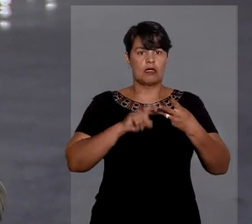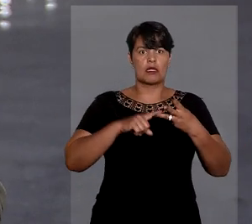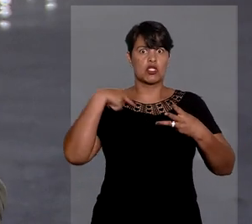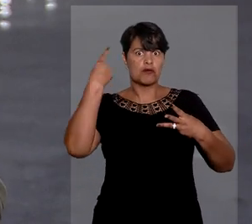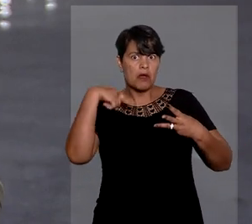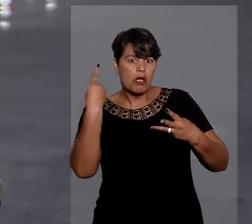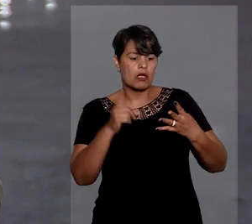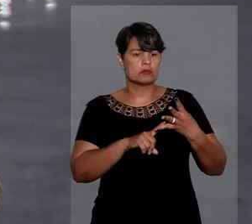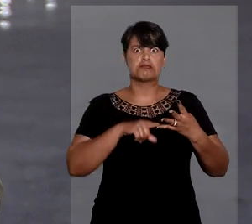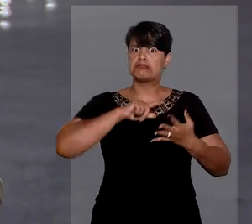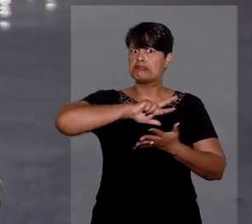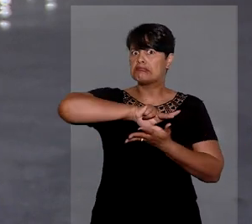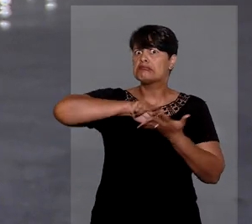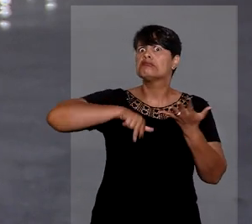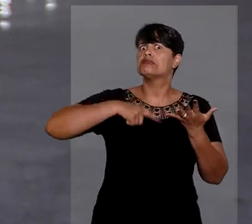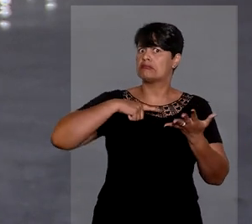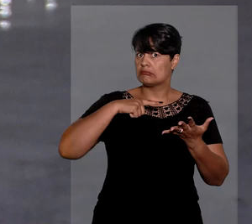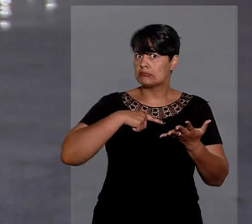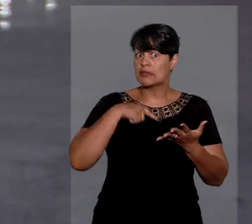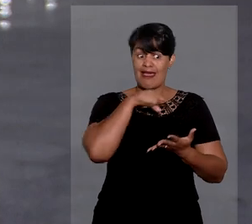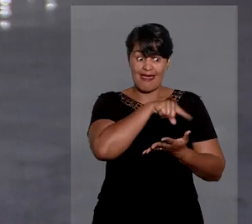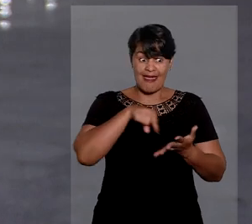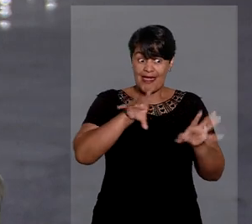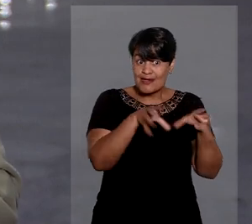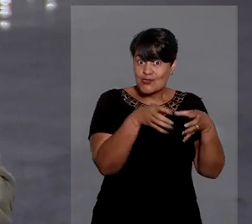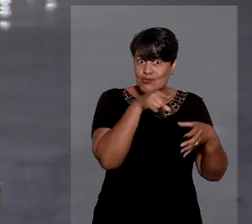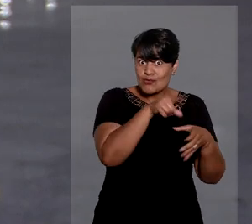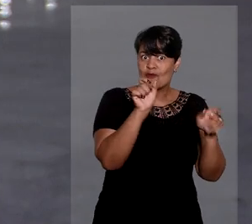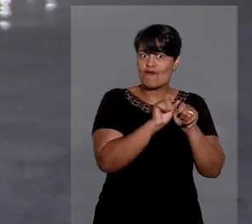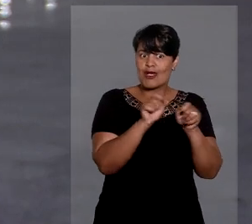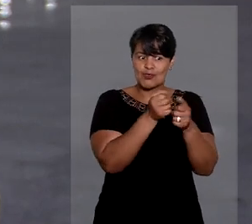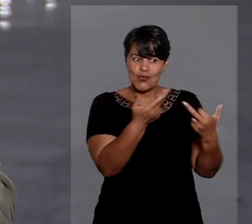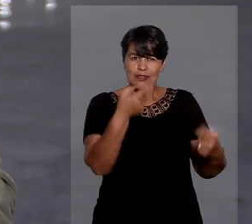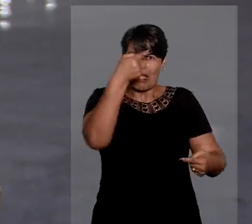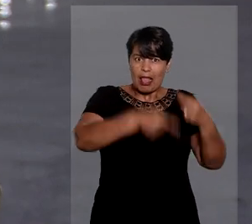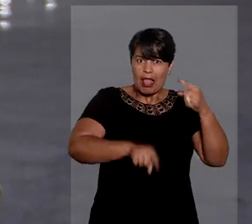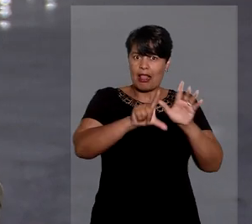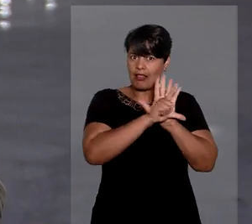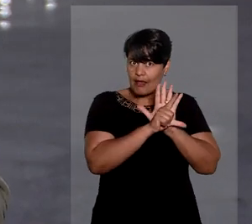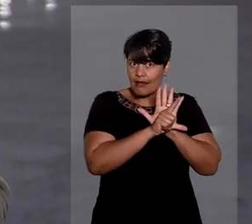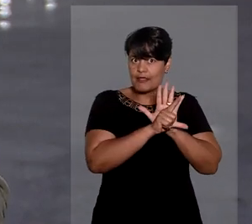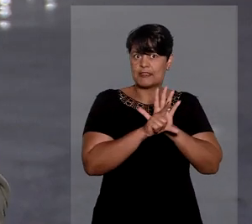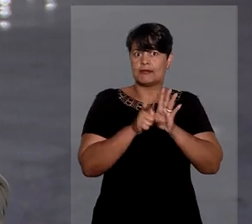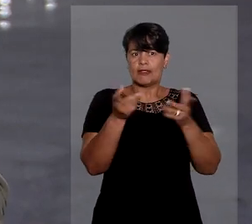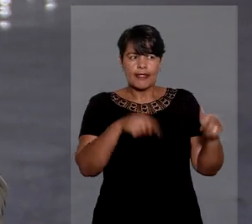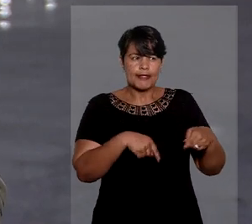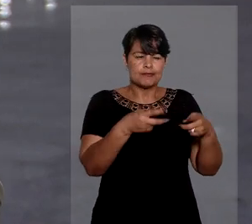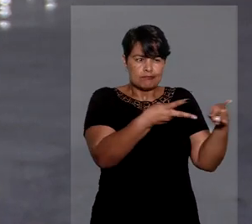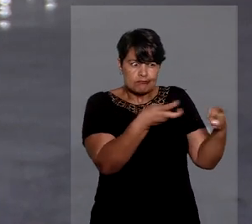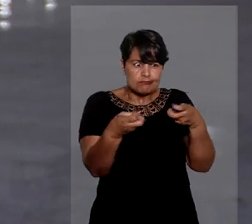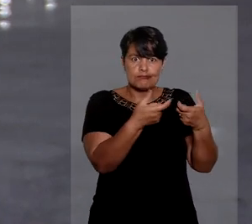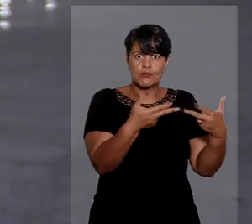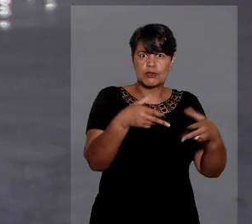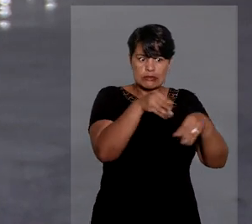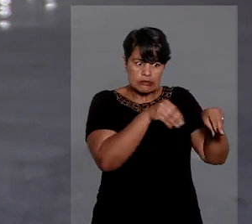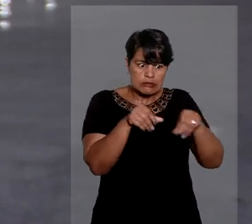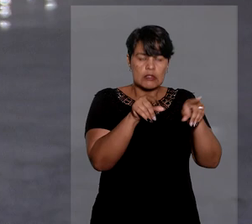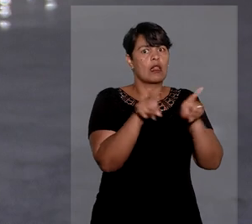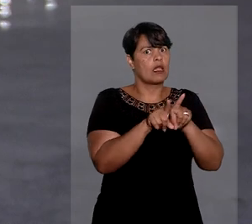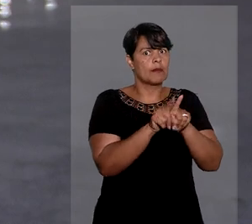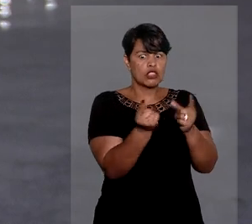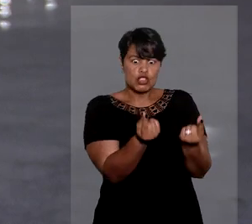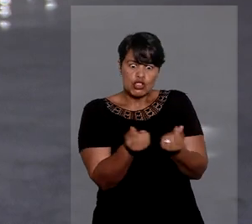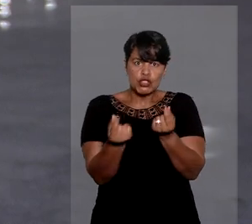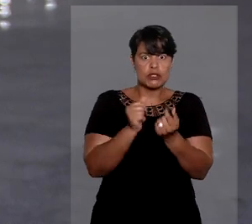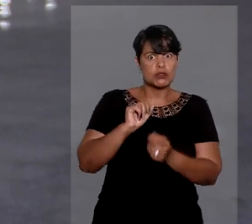públicos. E além de praticar atos ilegais relacionados à disputa de terras, teria movimentado bilhões de reais.